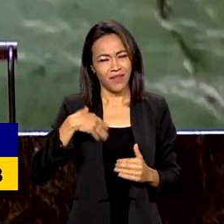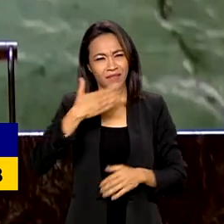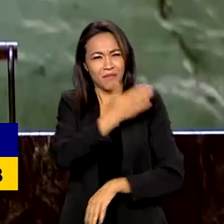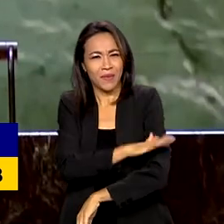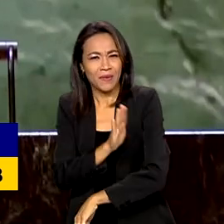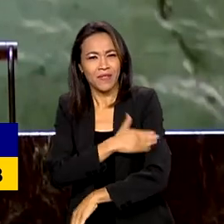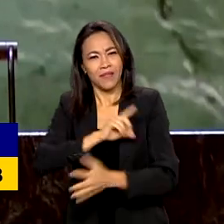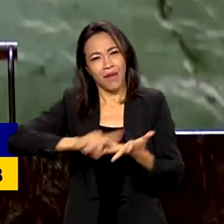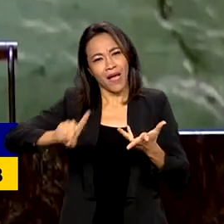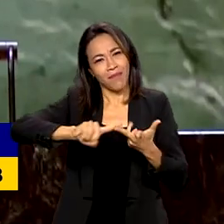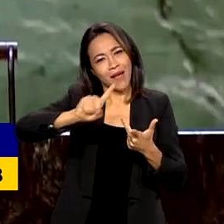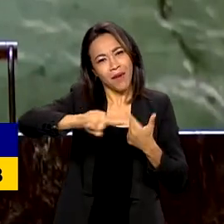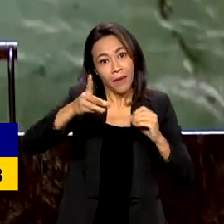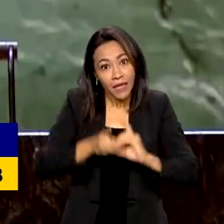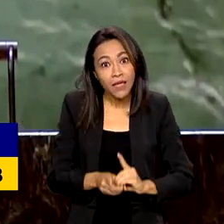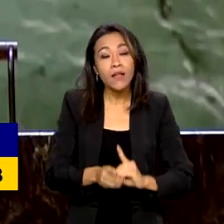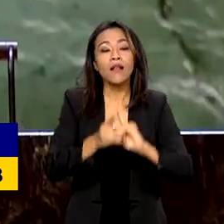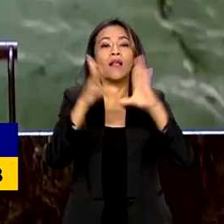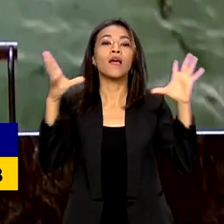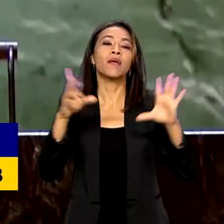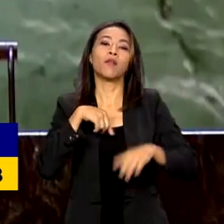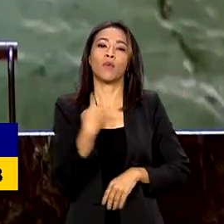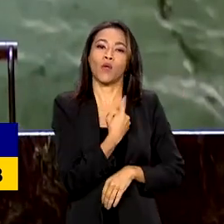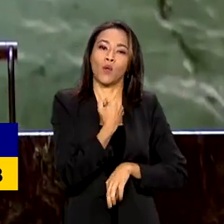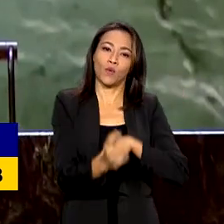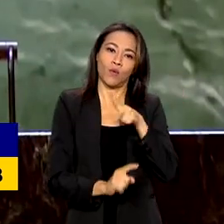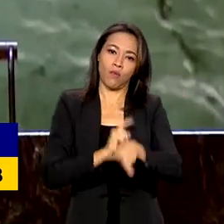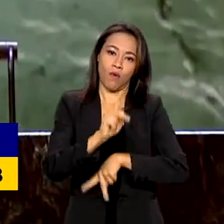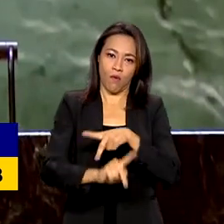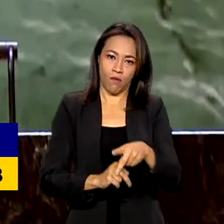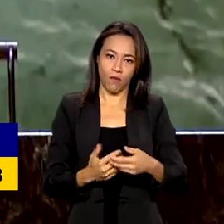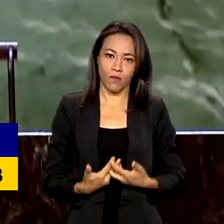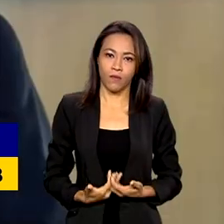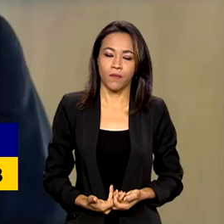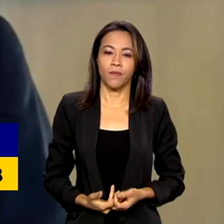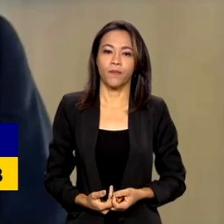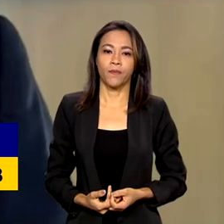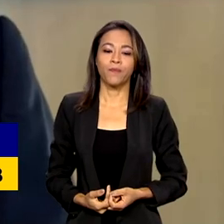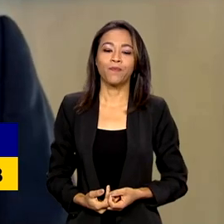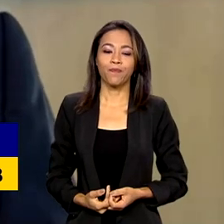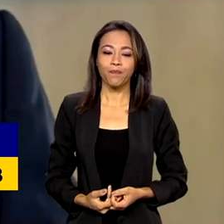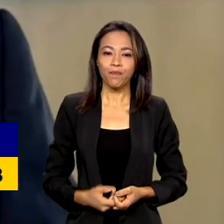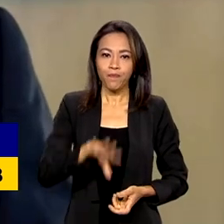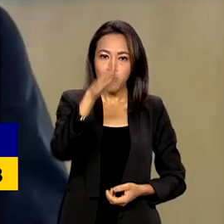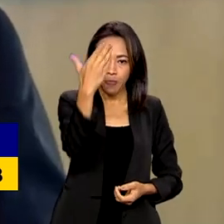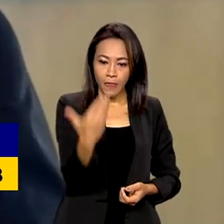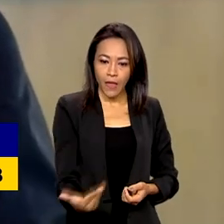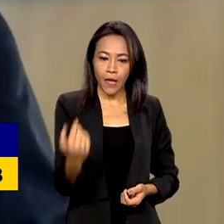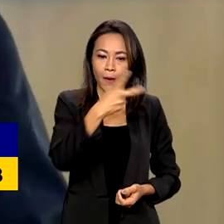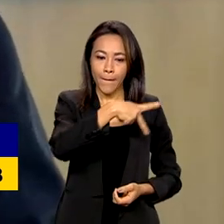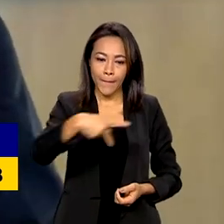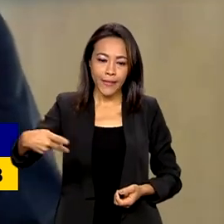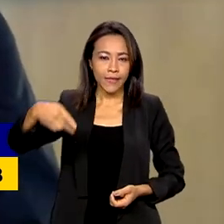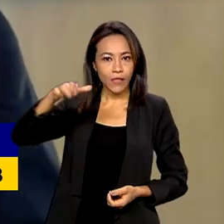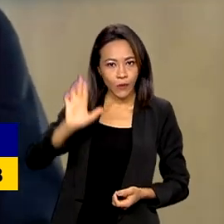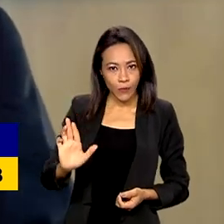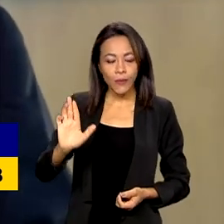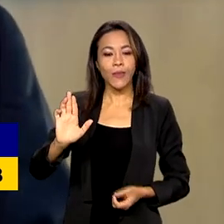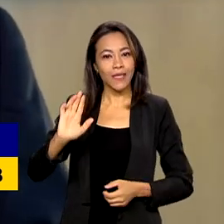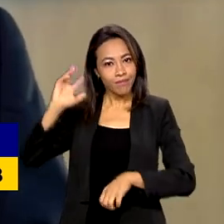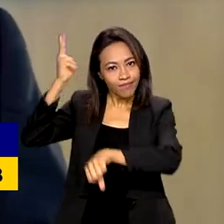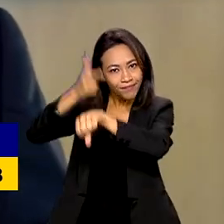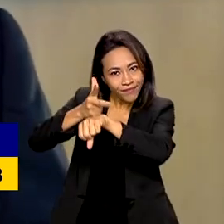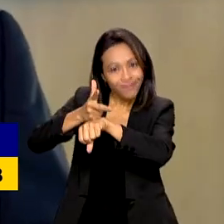verdadeira libertação para os nossos povos. O presidente Luiz Inácio Lula da Silva gravou uma